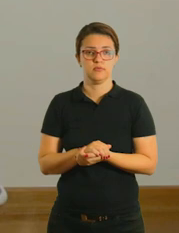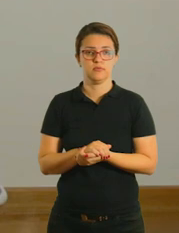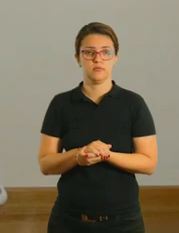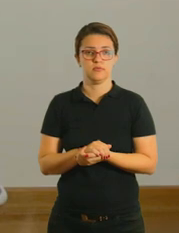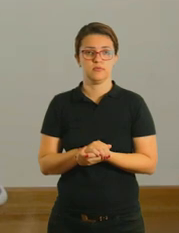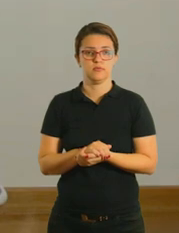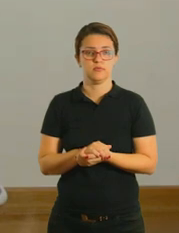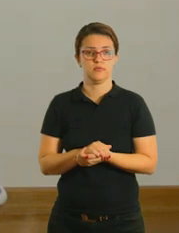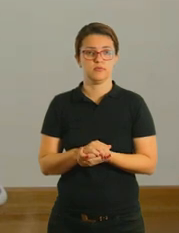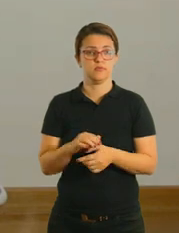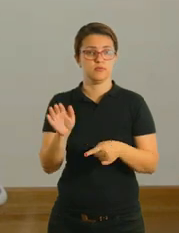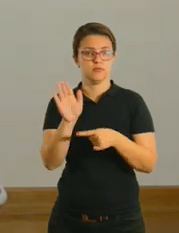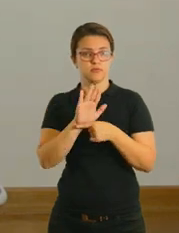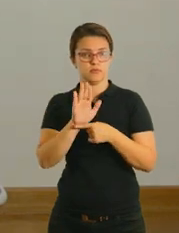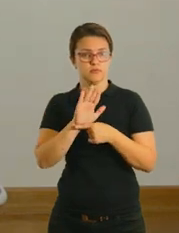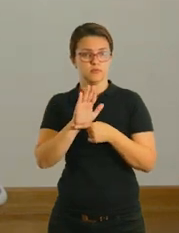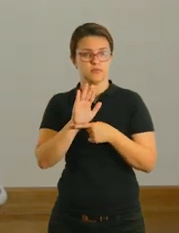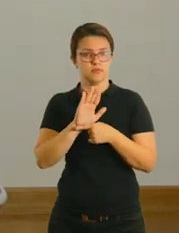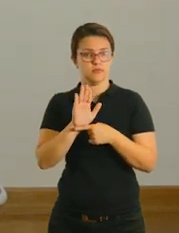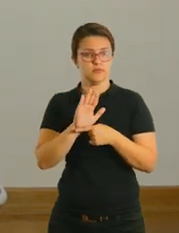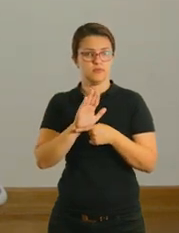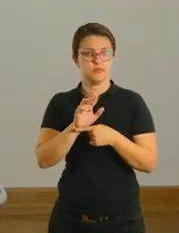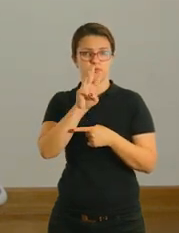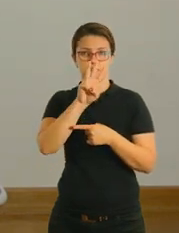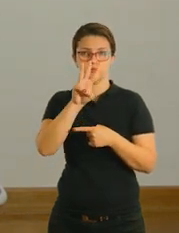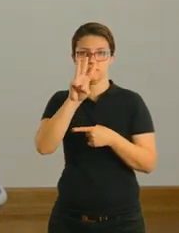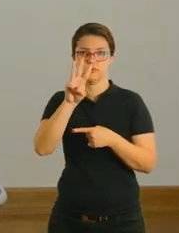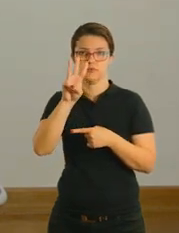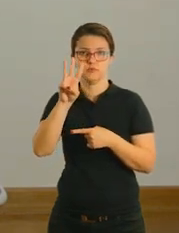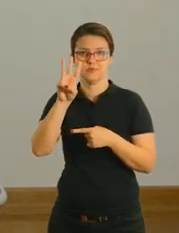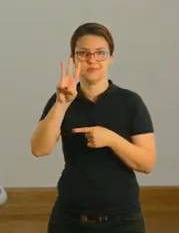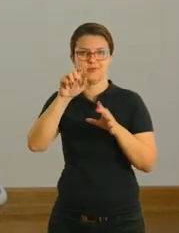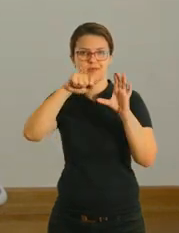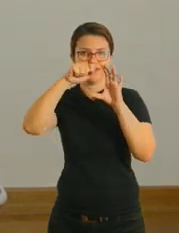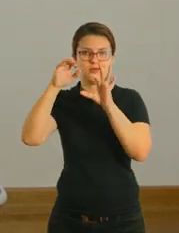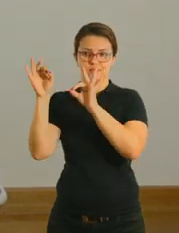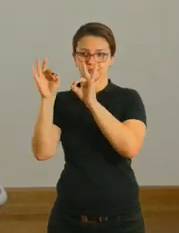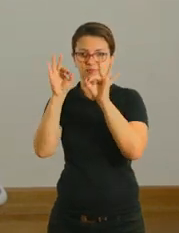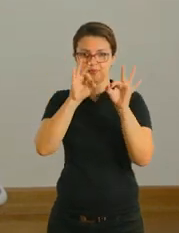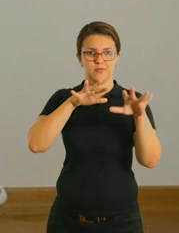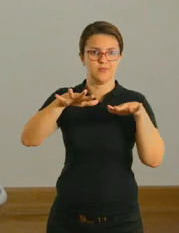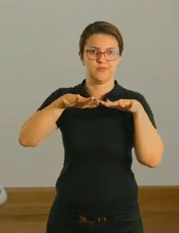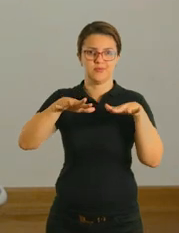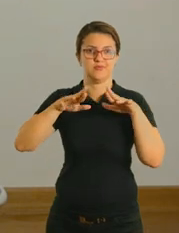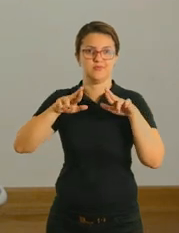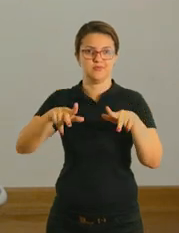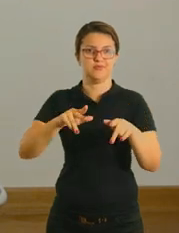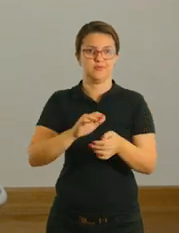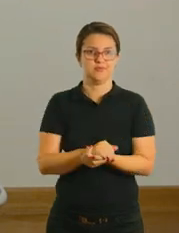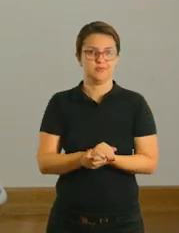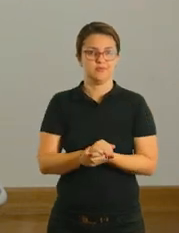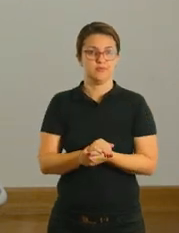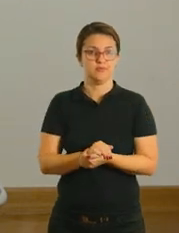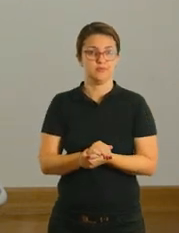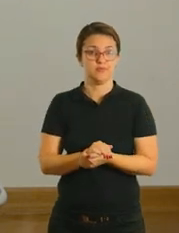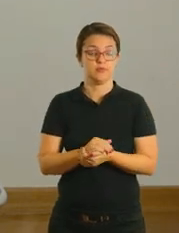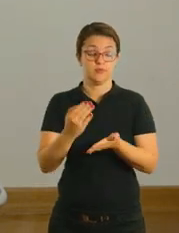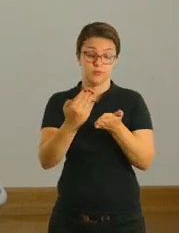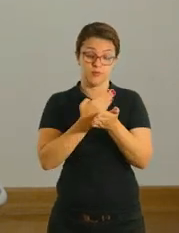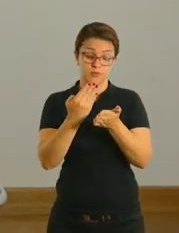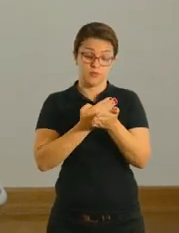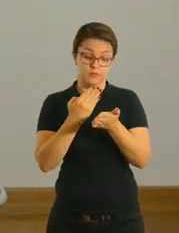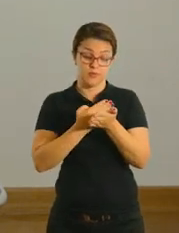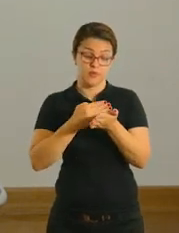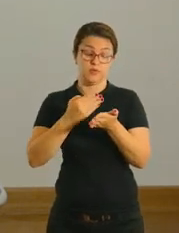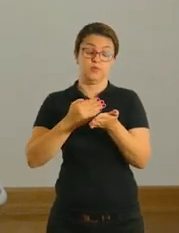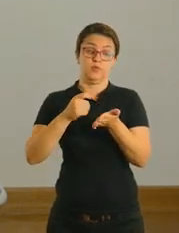de assistir ao vídeo que está lá no link da lição de casa que apresenta outros movimentos corporais. E a missão é escrever em